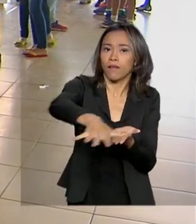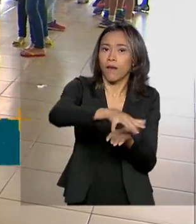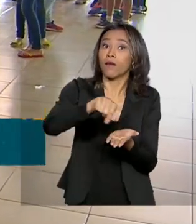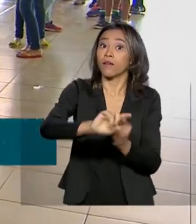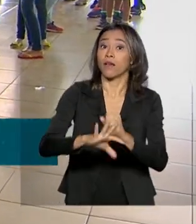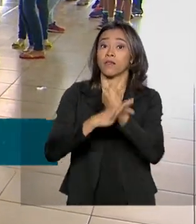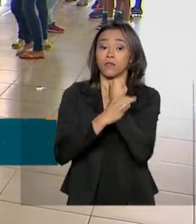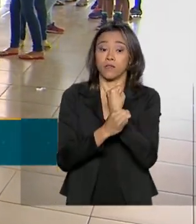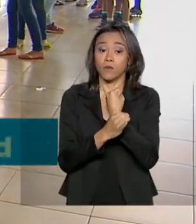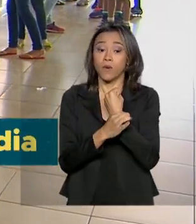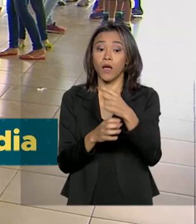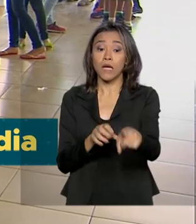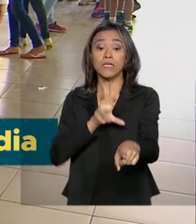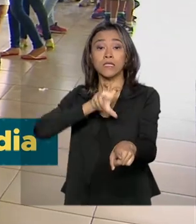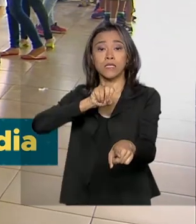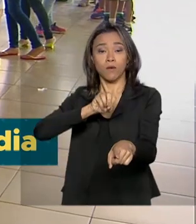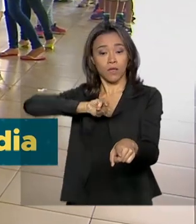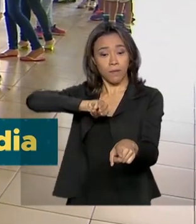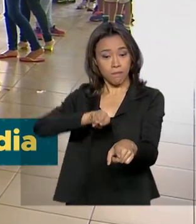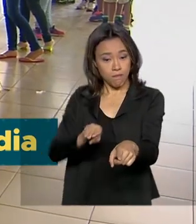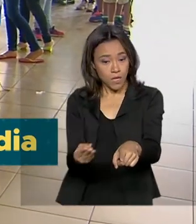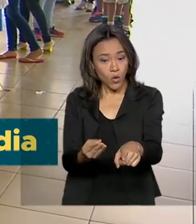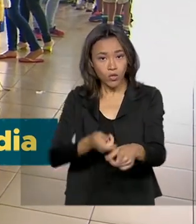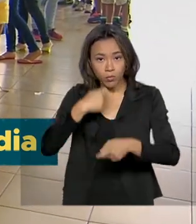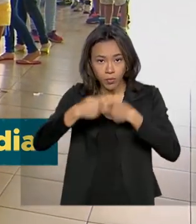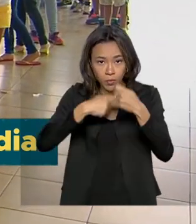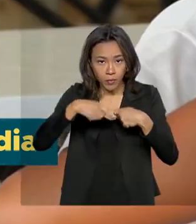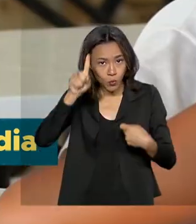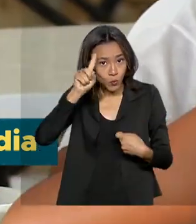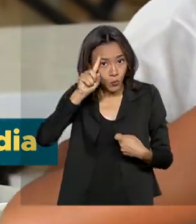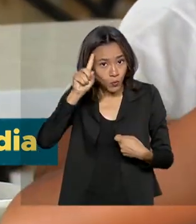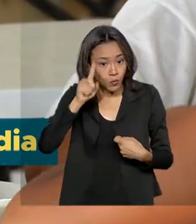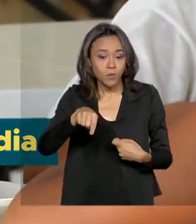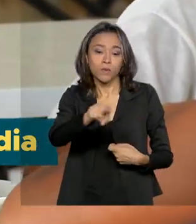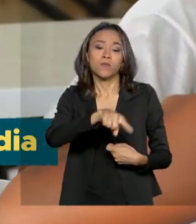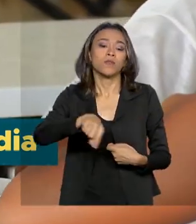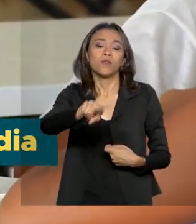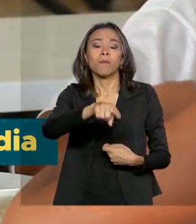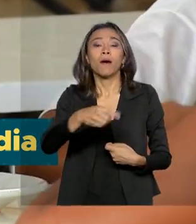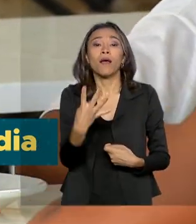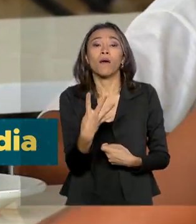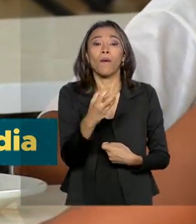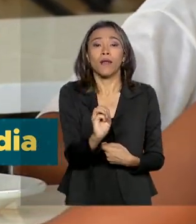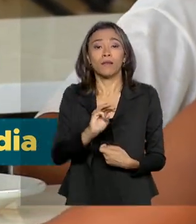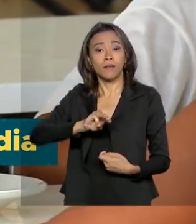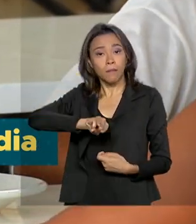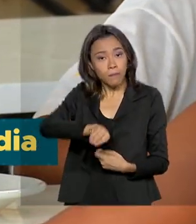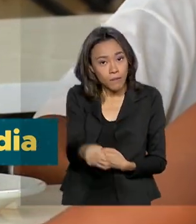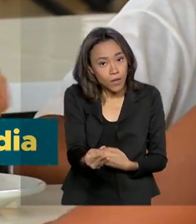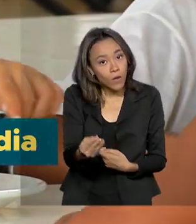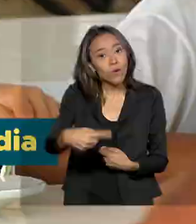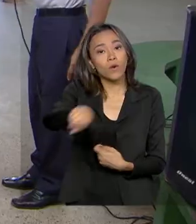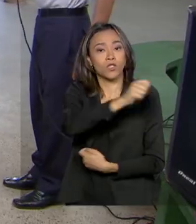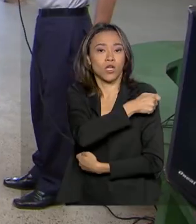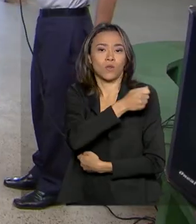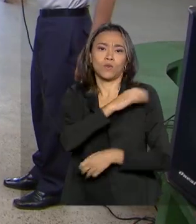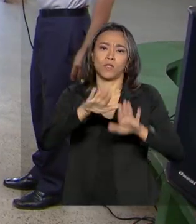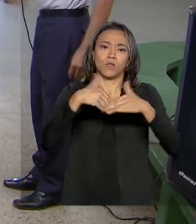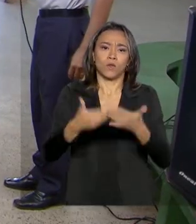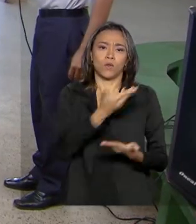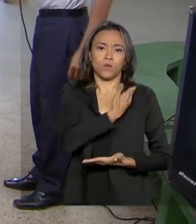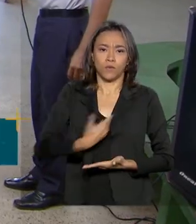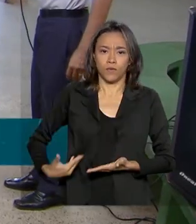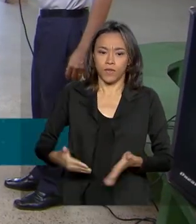garantiu 50 milhões de refeições diárias para 40 milhões de alunos da rede pública. As